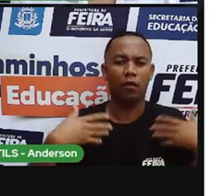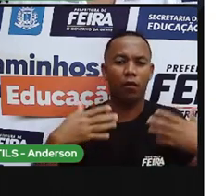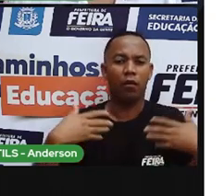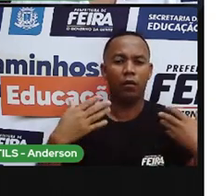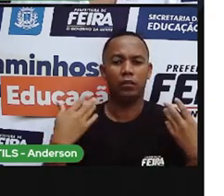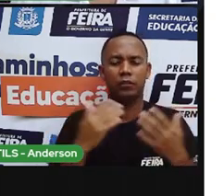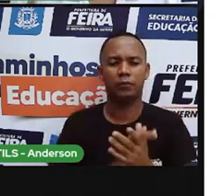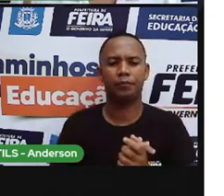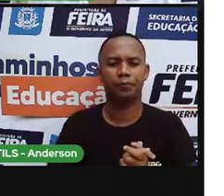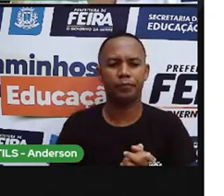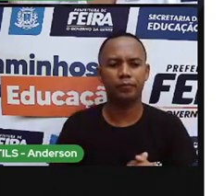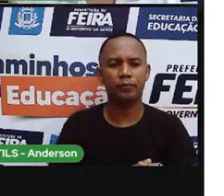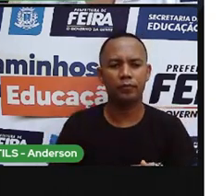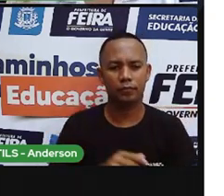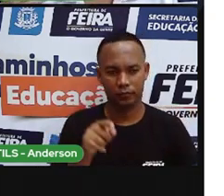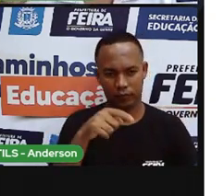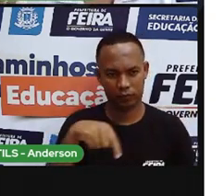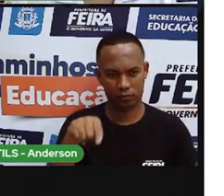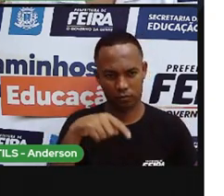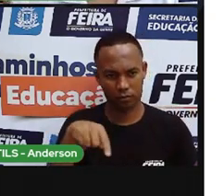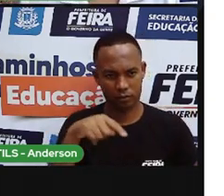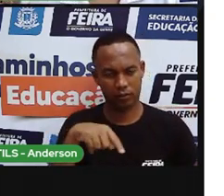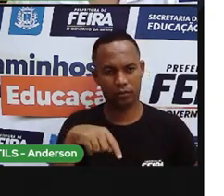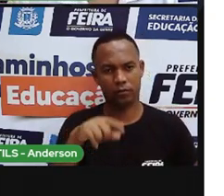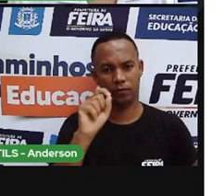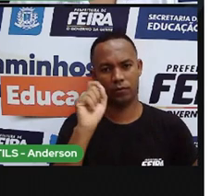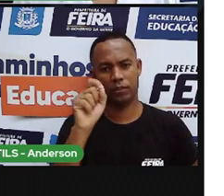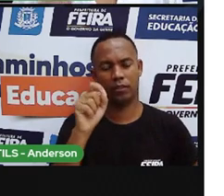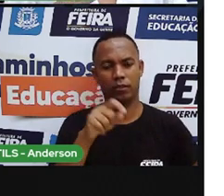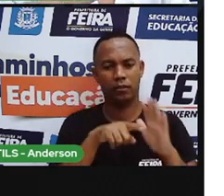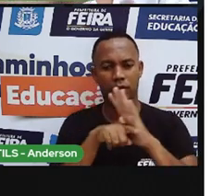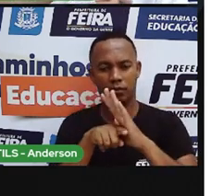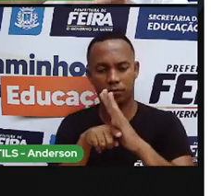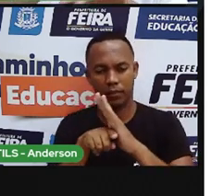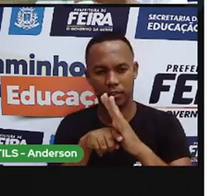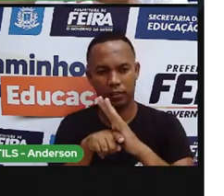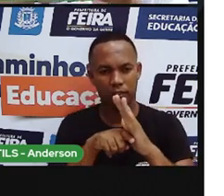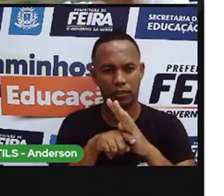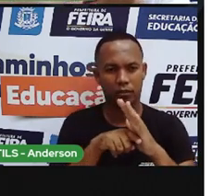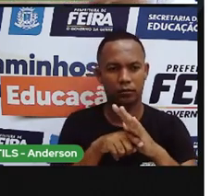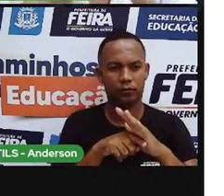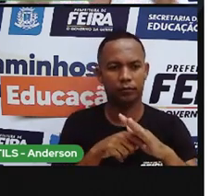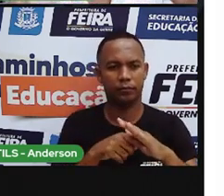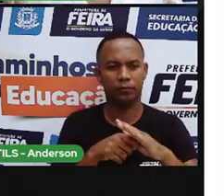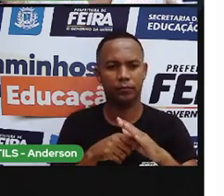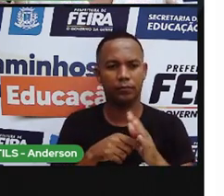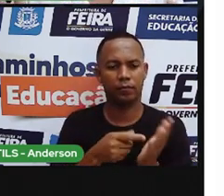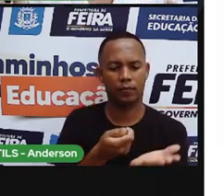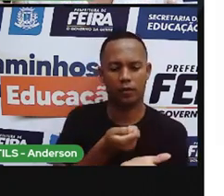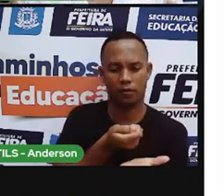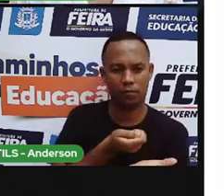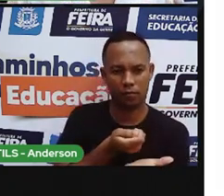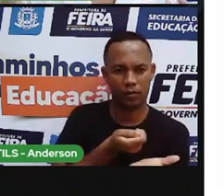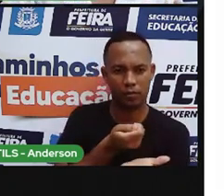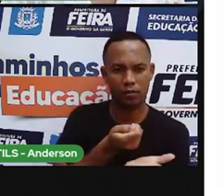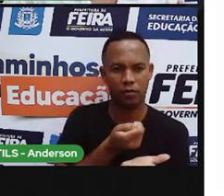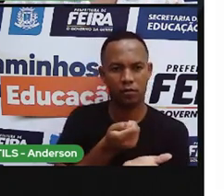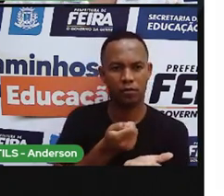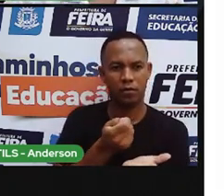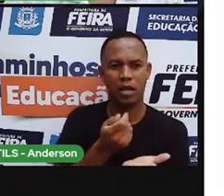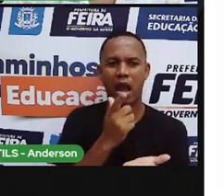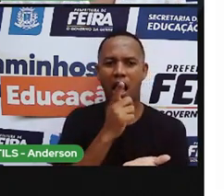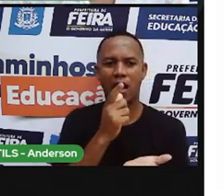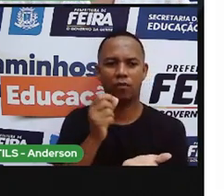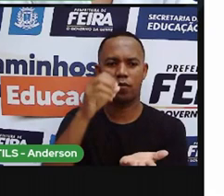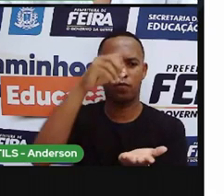Bom, se a gente pegar um adulto, né? Fica aí uma experiência pra você fazer ele com a luz. pegar uma cassarola ou uma panela, coloca ela no fogo e joga